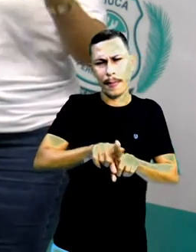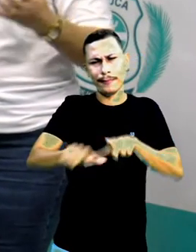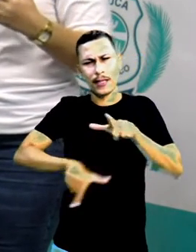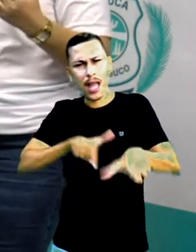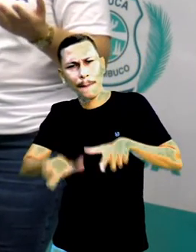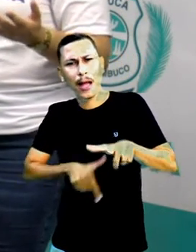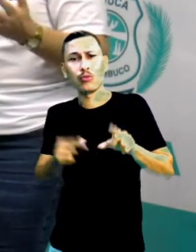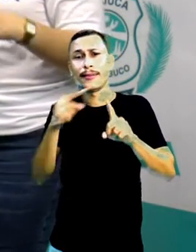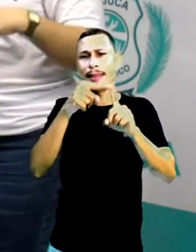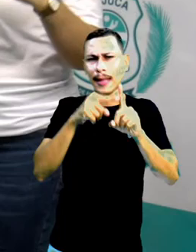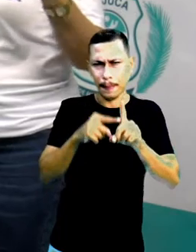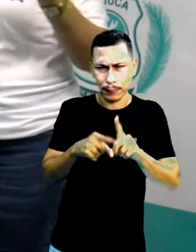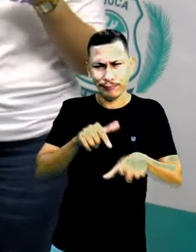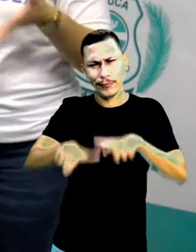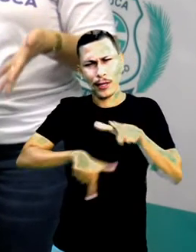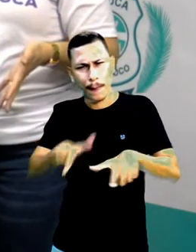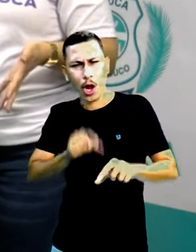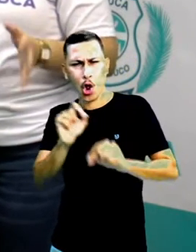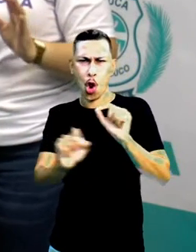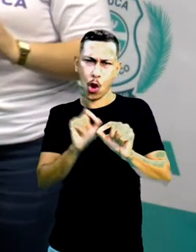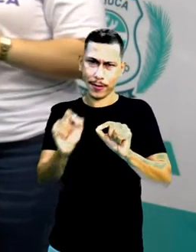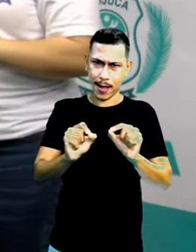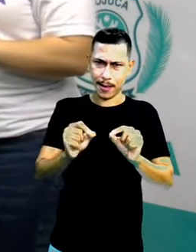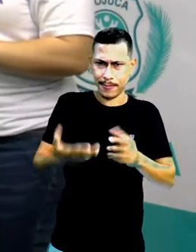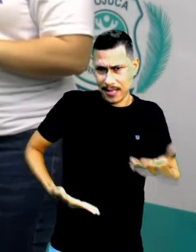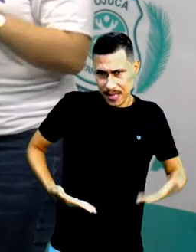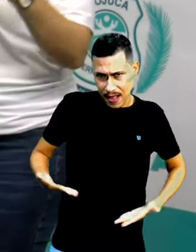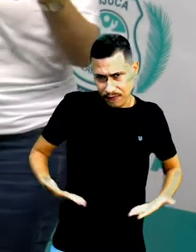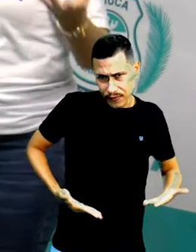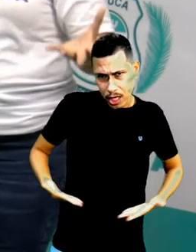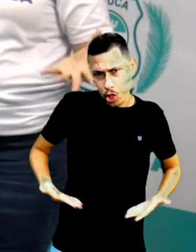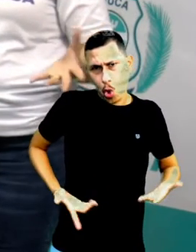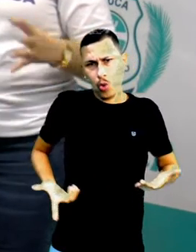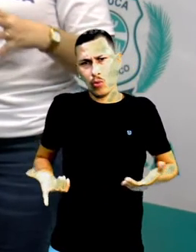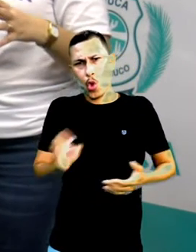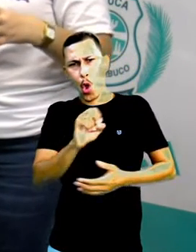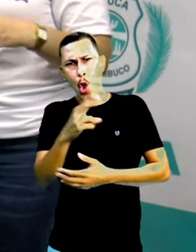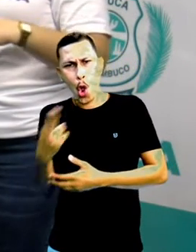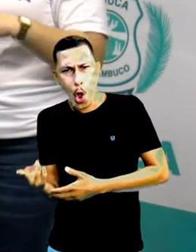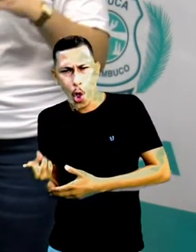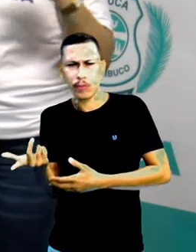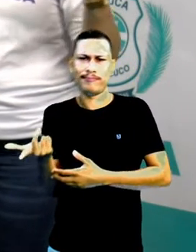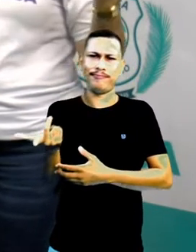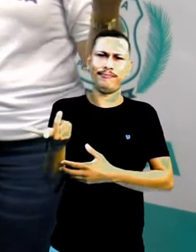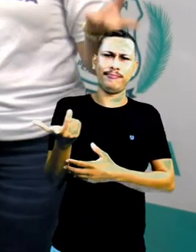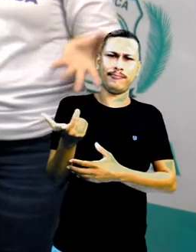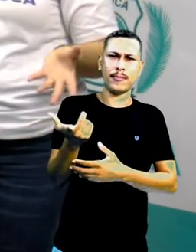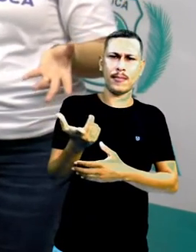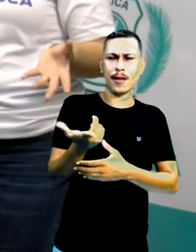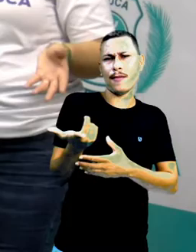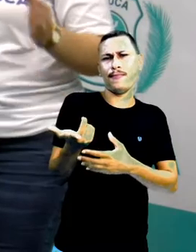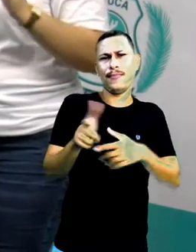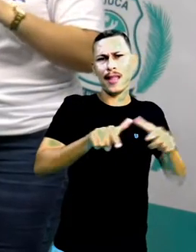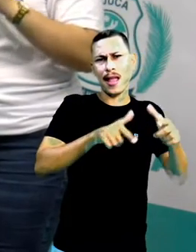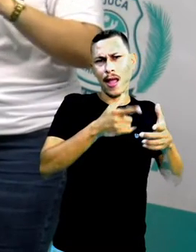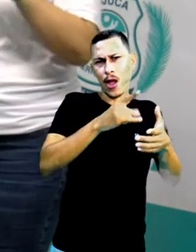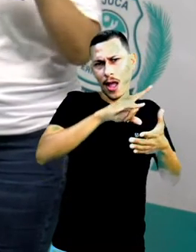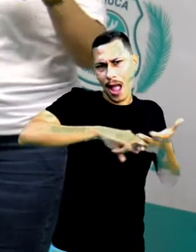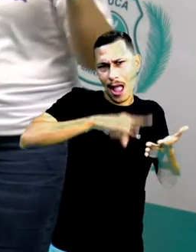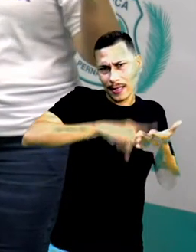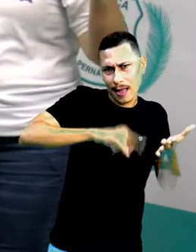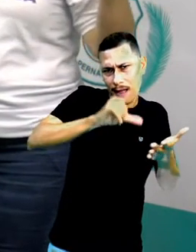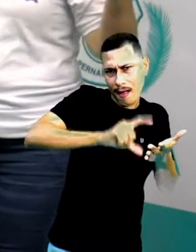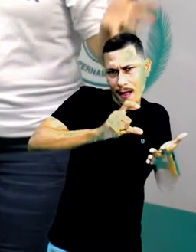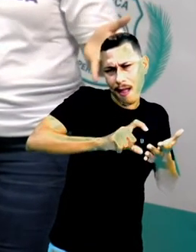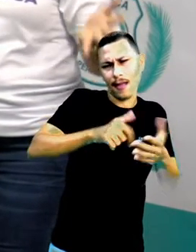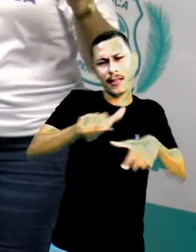então, que tipo de trabalho é? É uma prestação de serviços? É carteira assinada? Então, tudo isso existe um contrato, né? Um